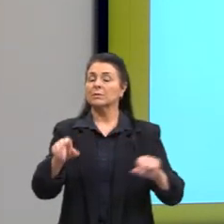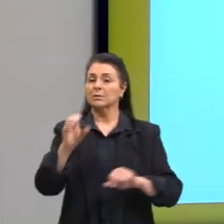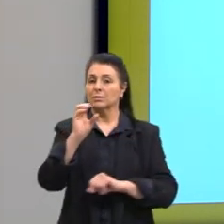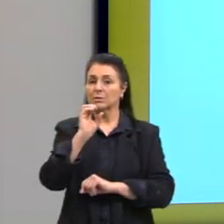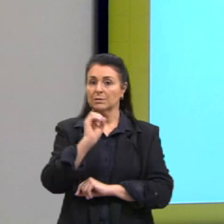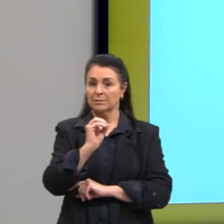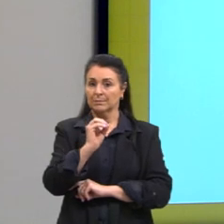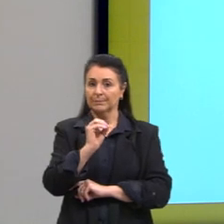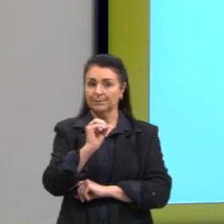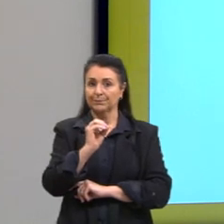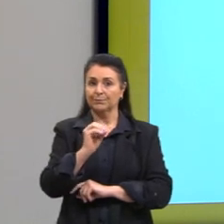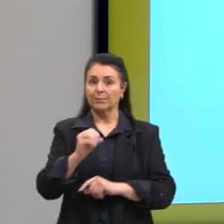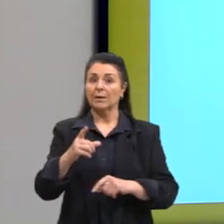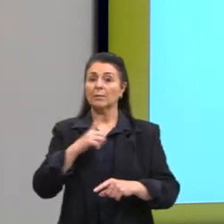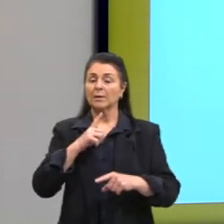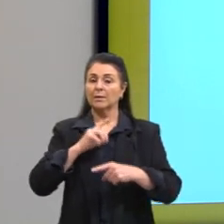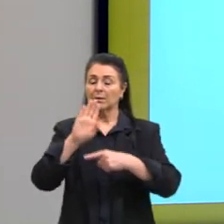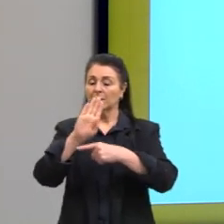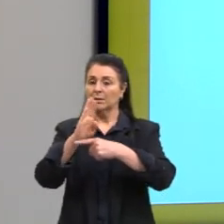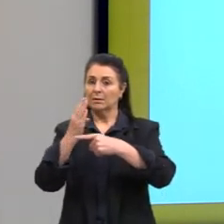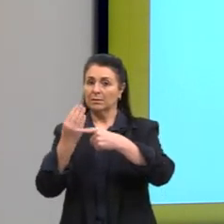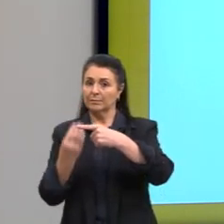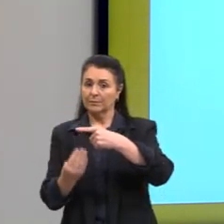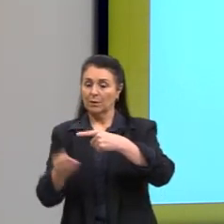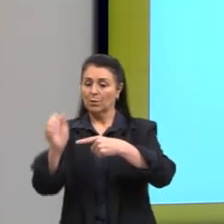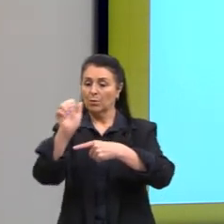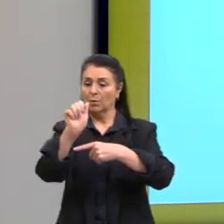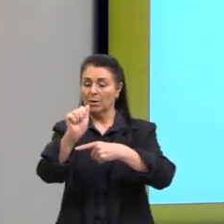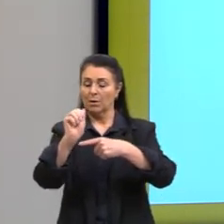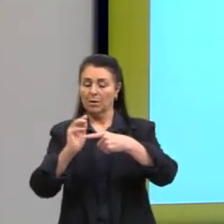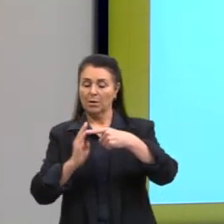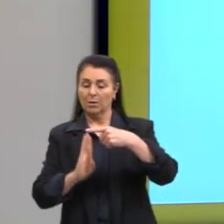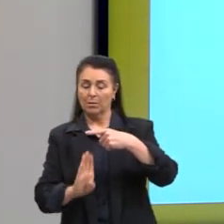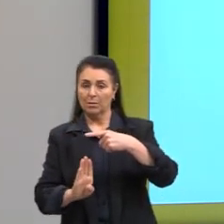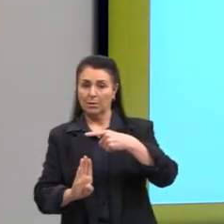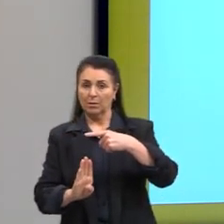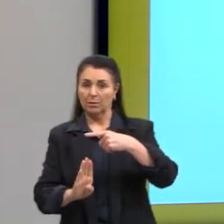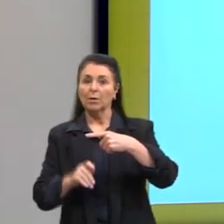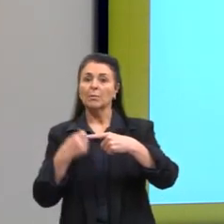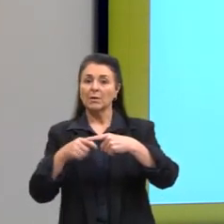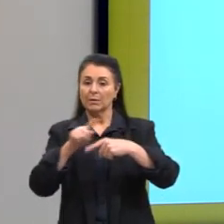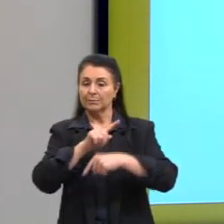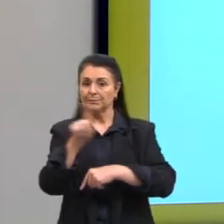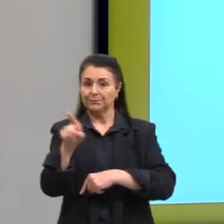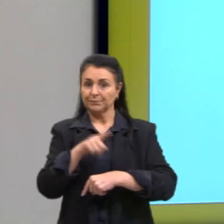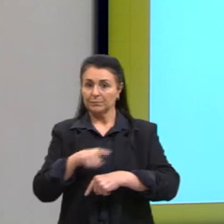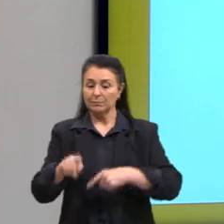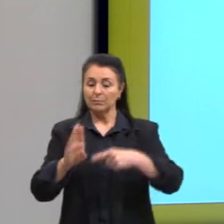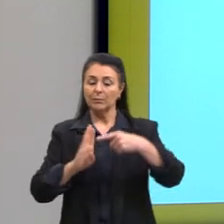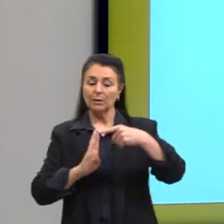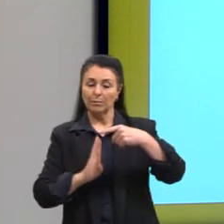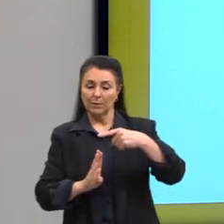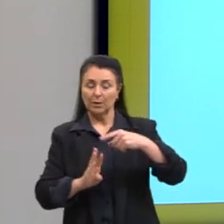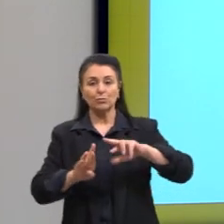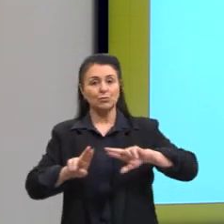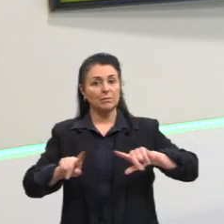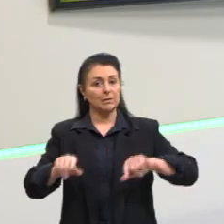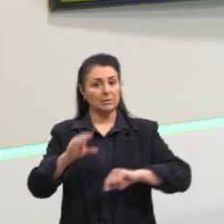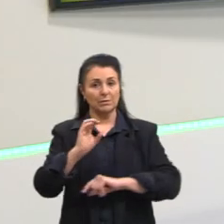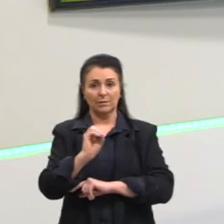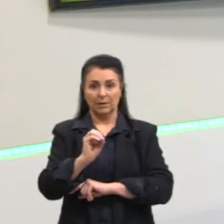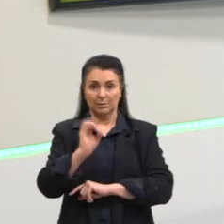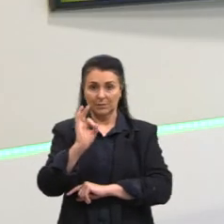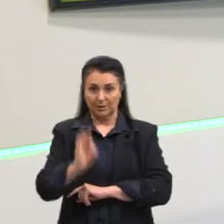Assim, para que seja uma fração, os números A e B precisam ser inteiros. E o número B sempre será diferente de zero,